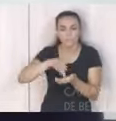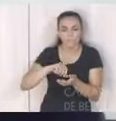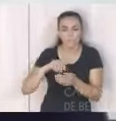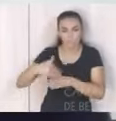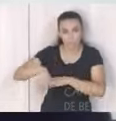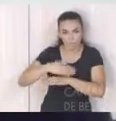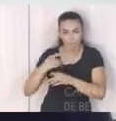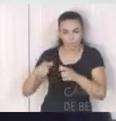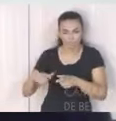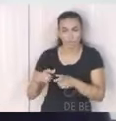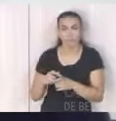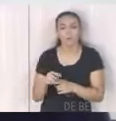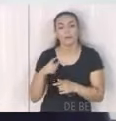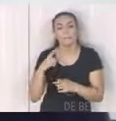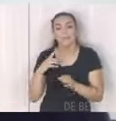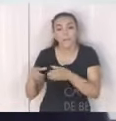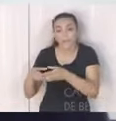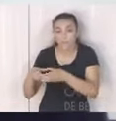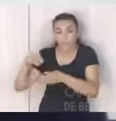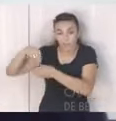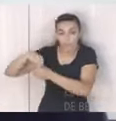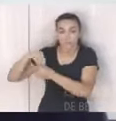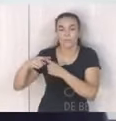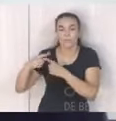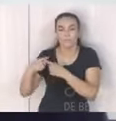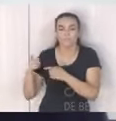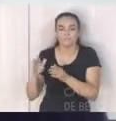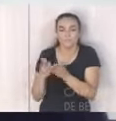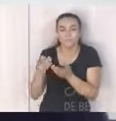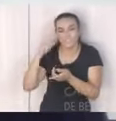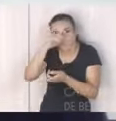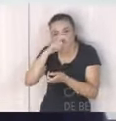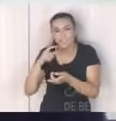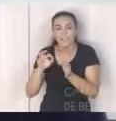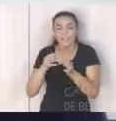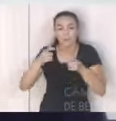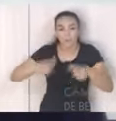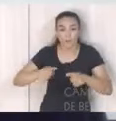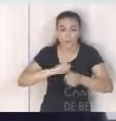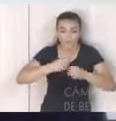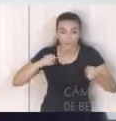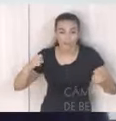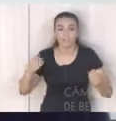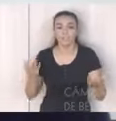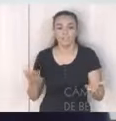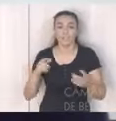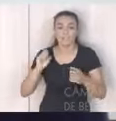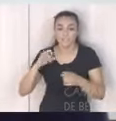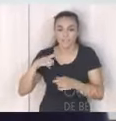com uma equipe lá porque a carência é muito grande é muito extensa a região e como tem